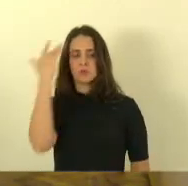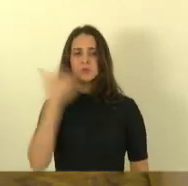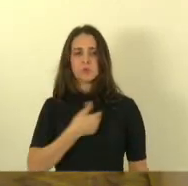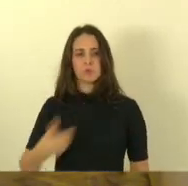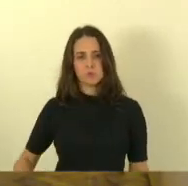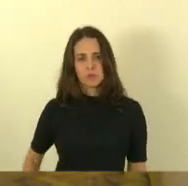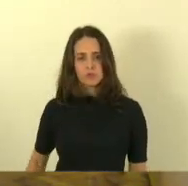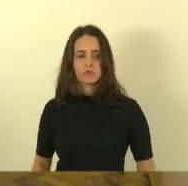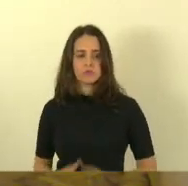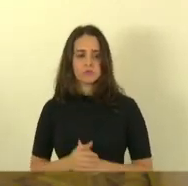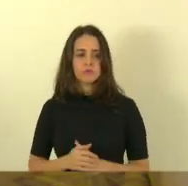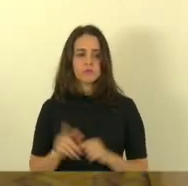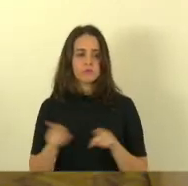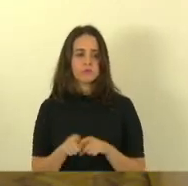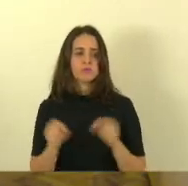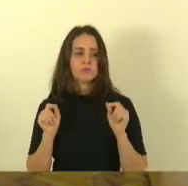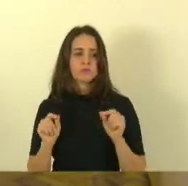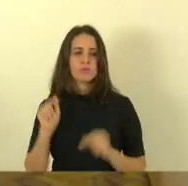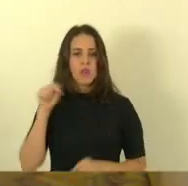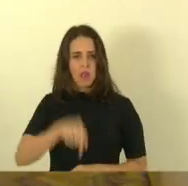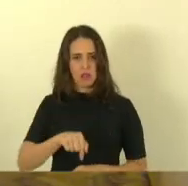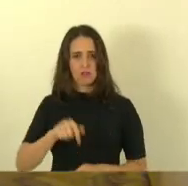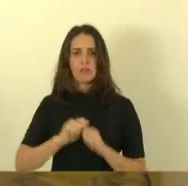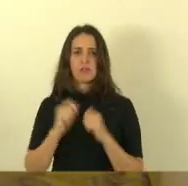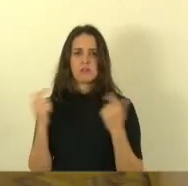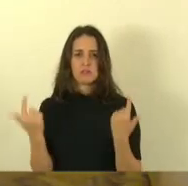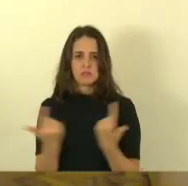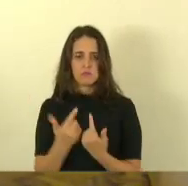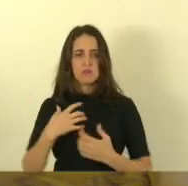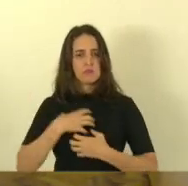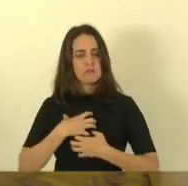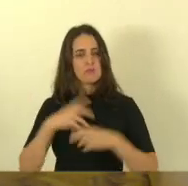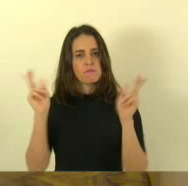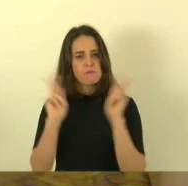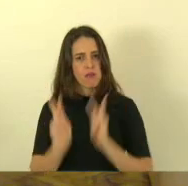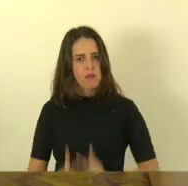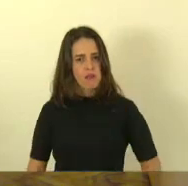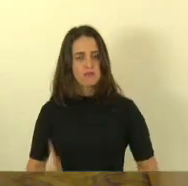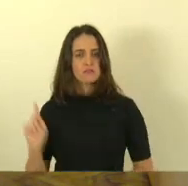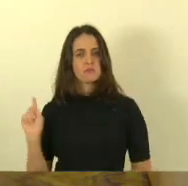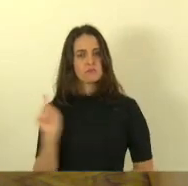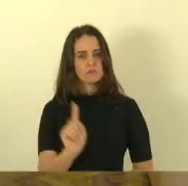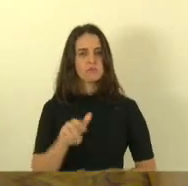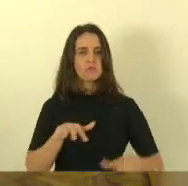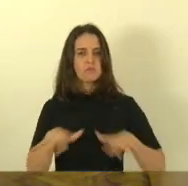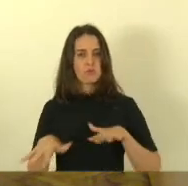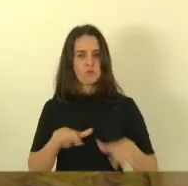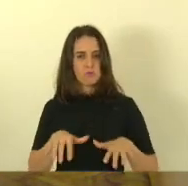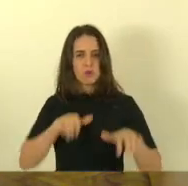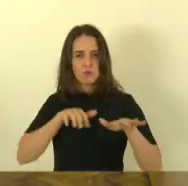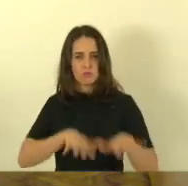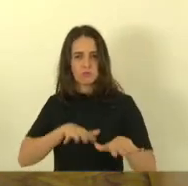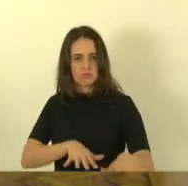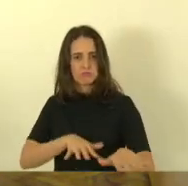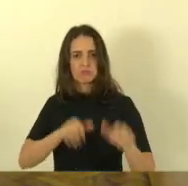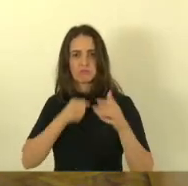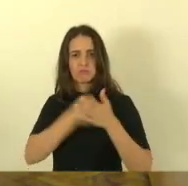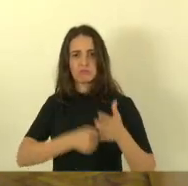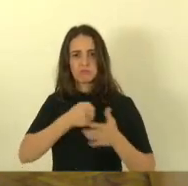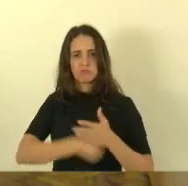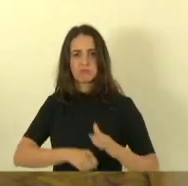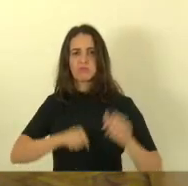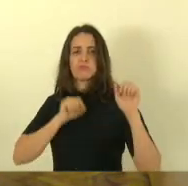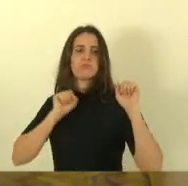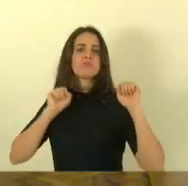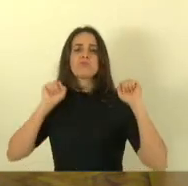neste momento também estamos aqui pacificamente fazendo a nossa mobilização em nome das comunidades indígenas de